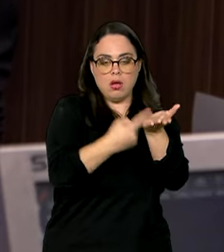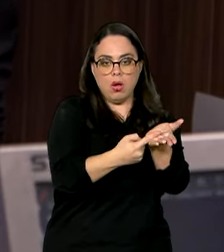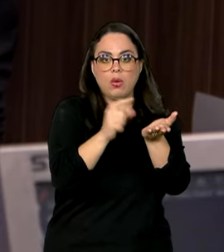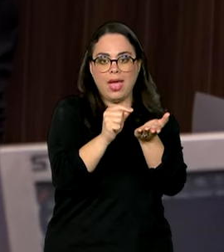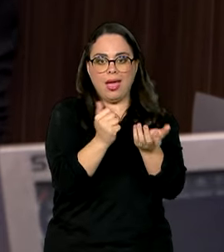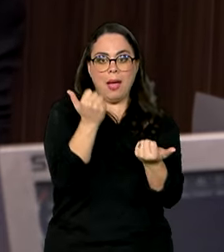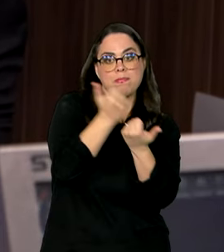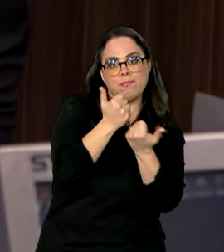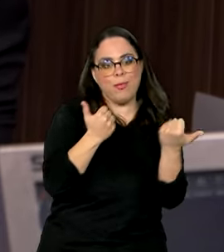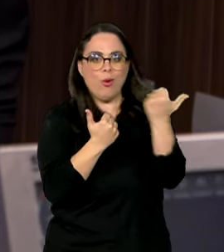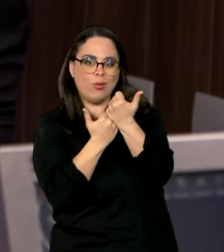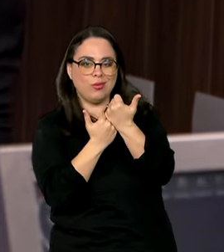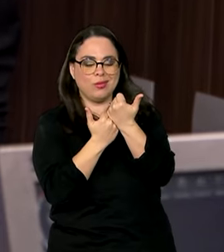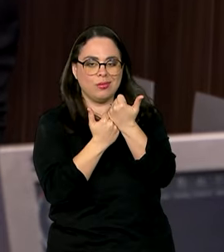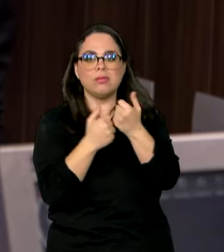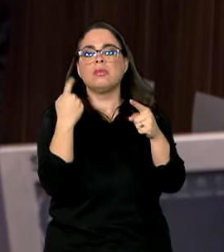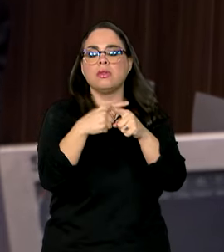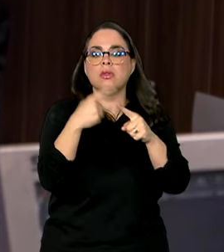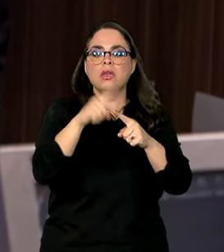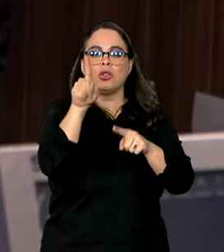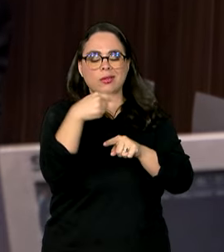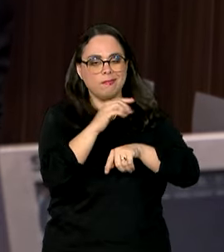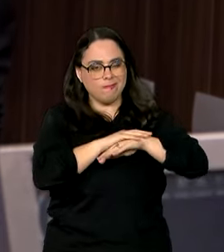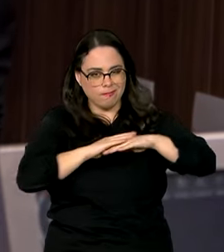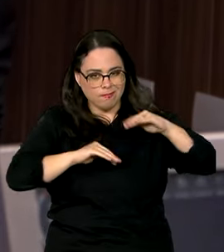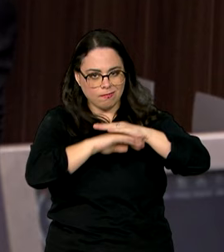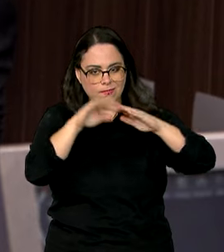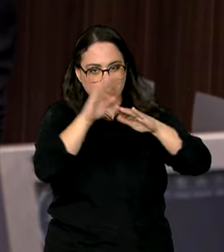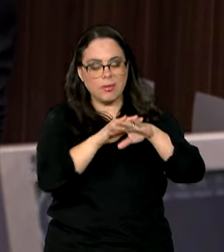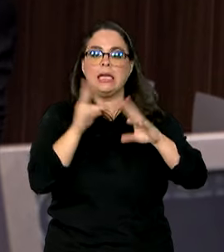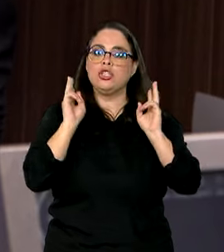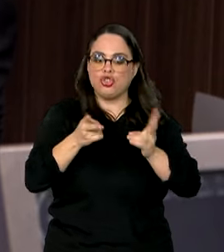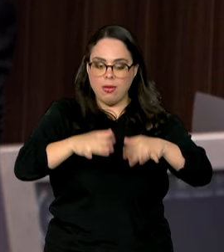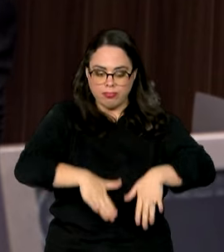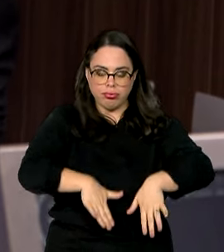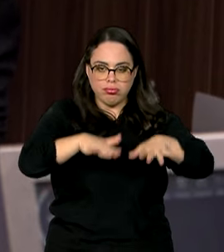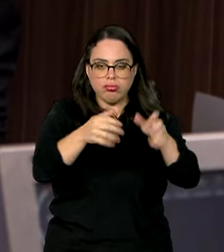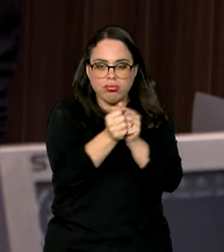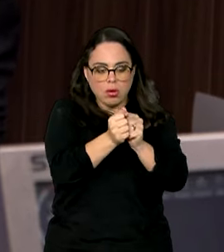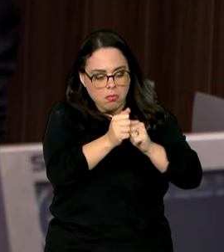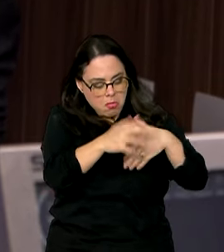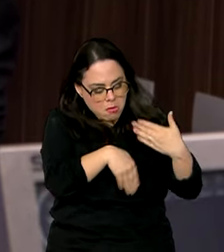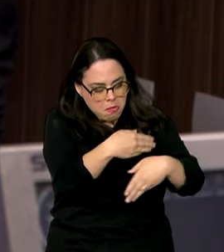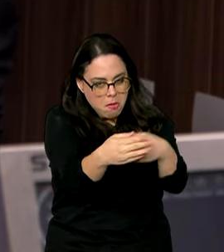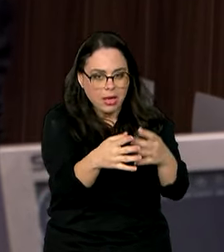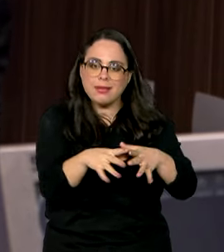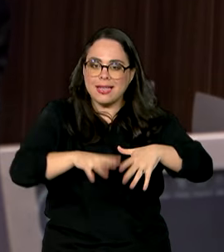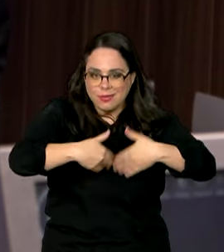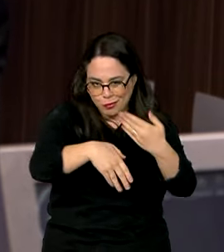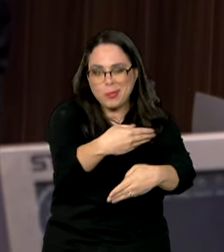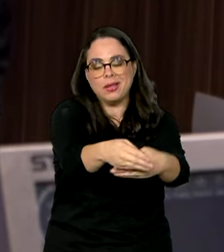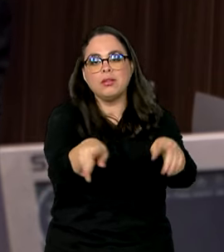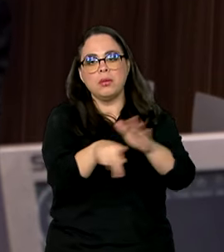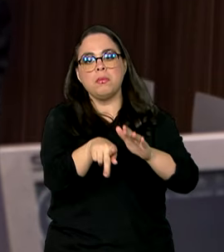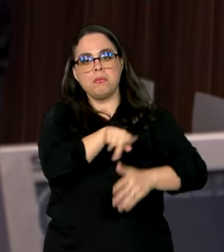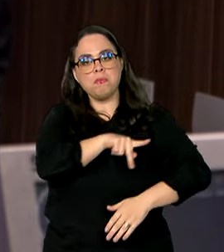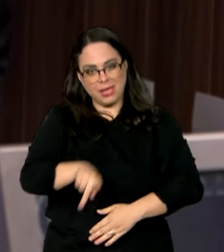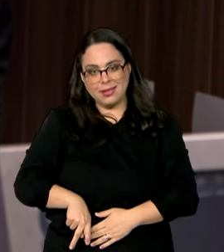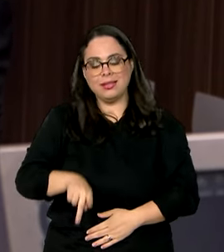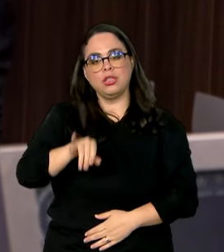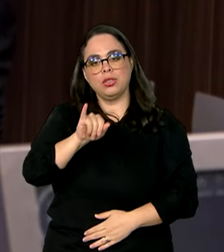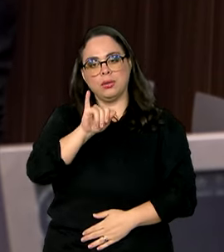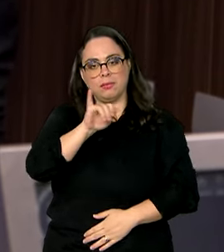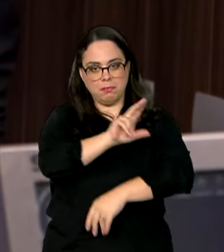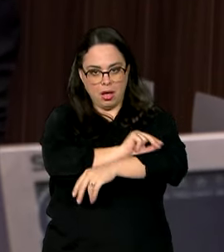apoio ao IBAMA. Foi construído em parceria com o próprio IBAMA, claro, com o presidente do IBAMA, Rodrigo Agostinho.